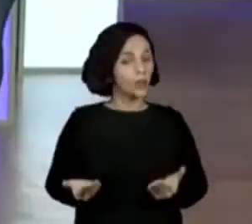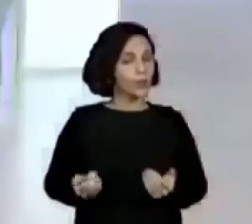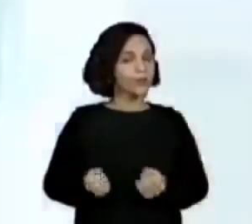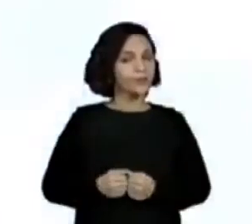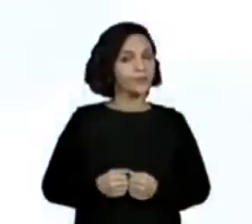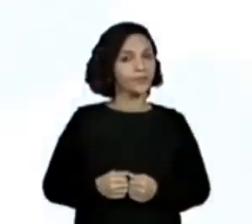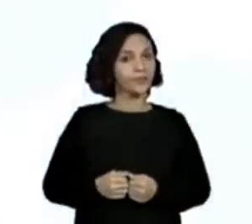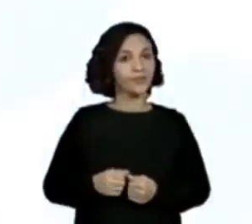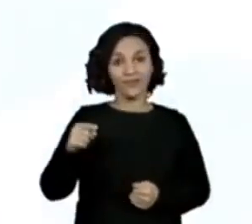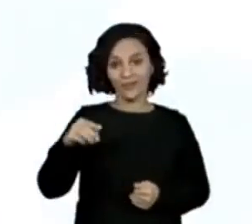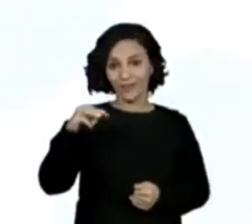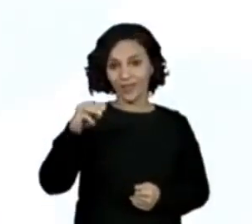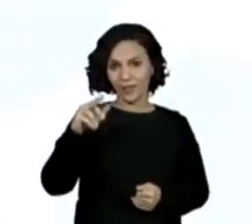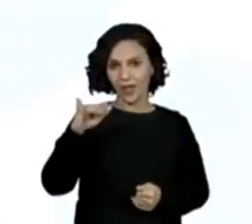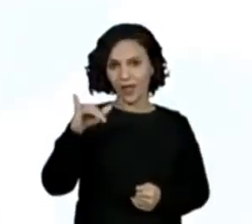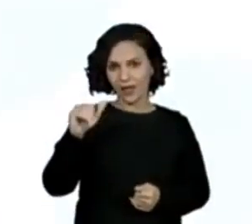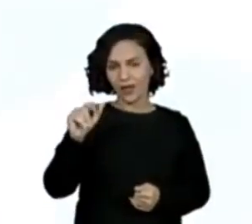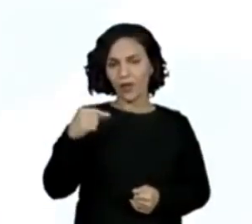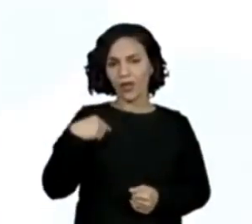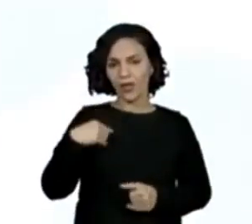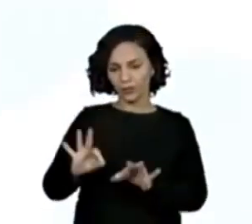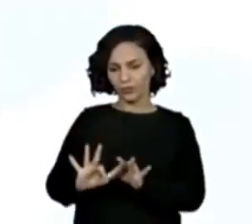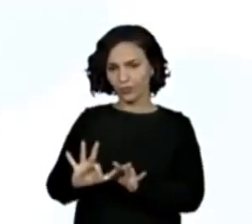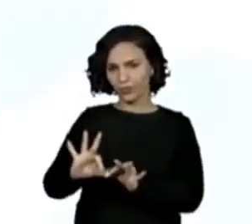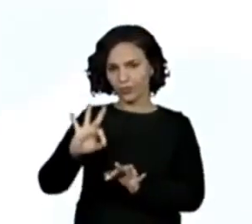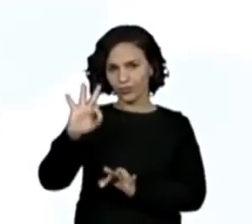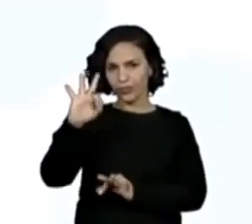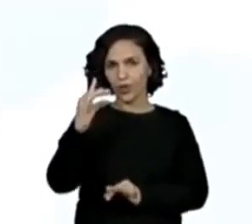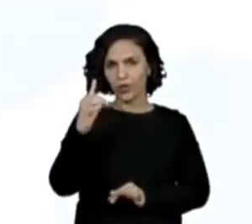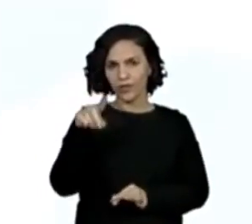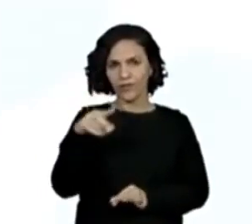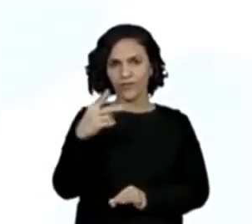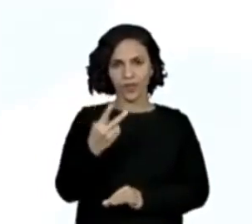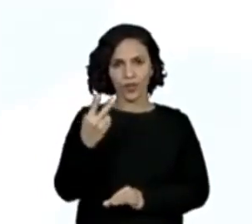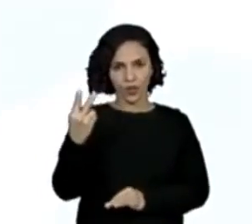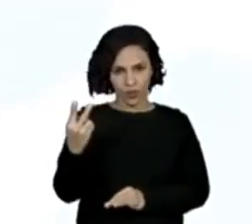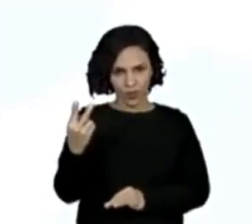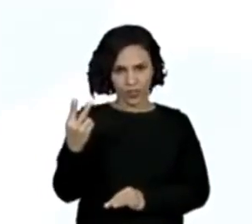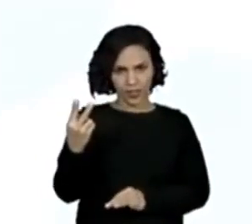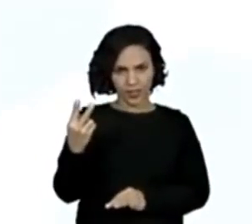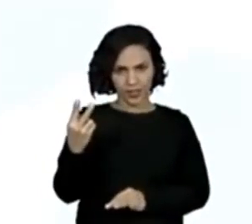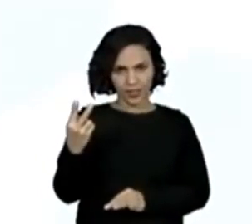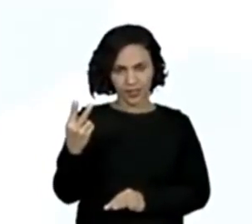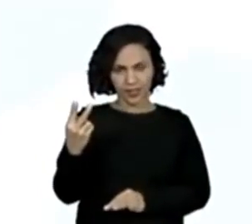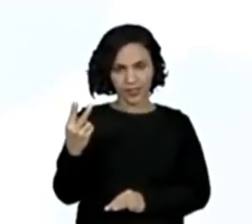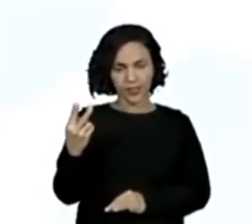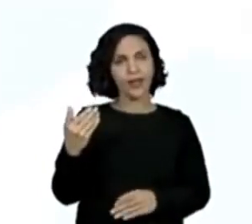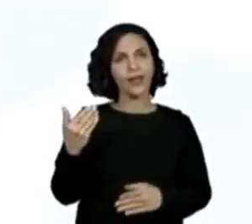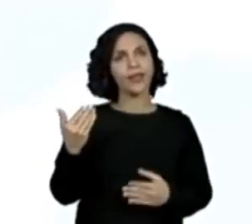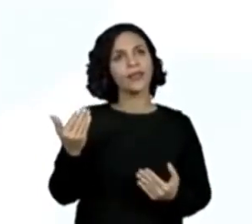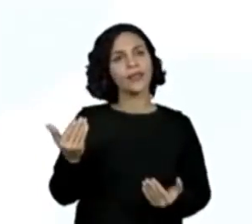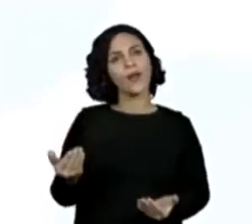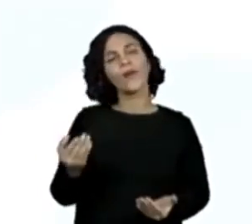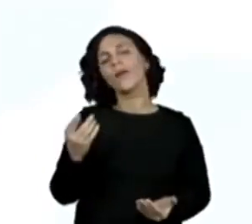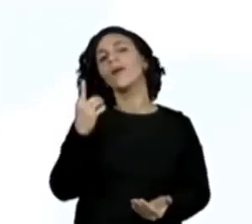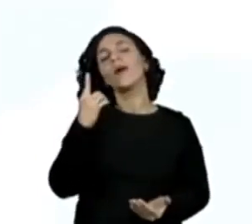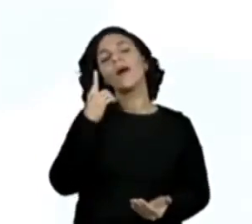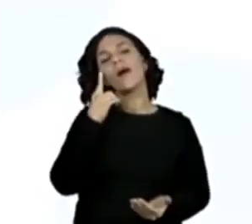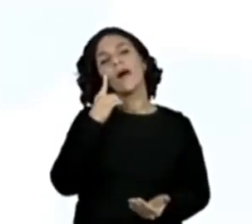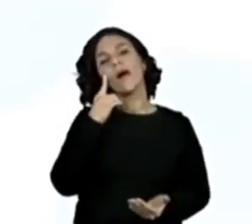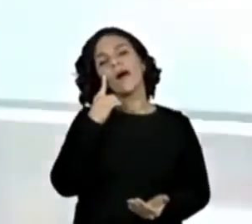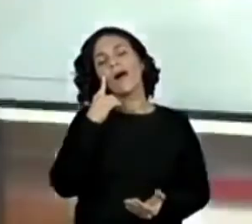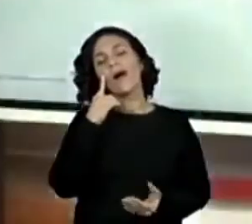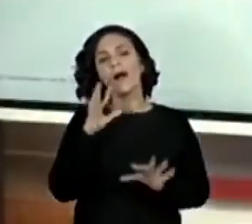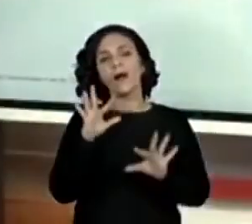Cecília tem um metro e vinte e dois centímetros, ela tem tudo isso aqui que eu estou